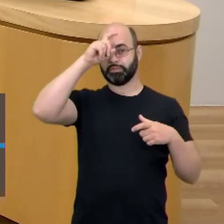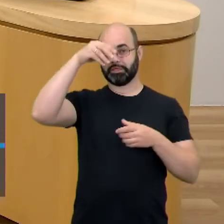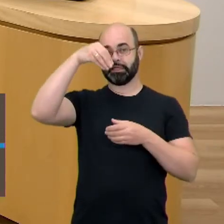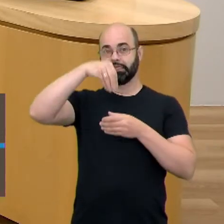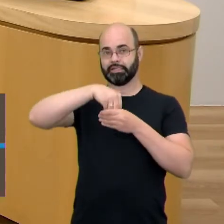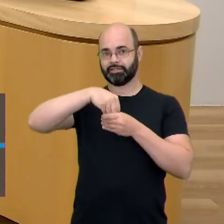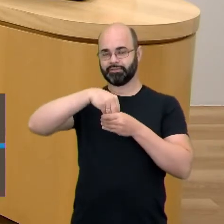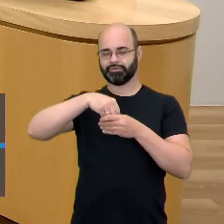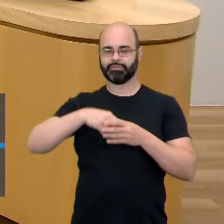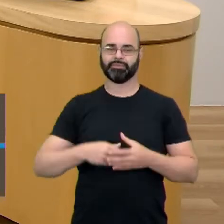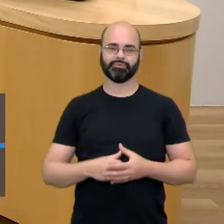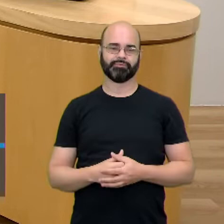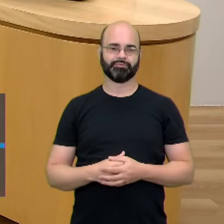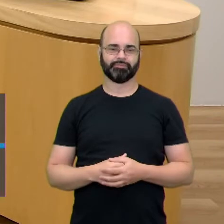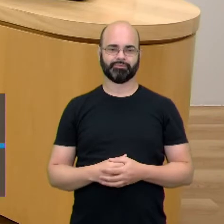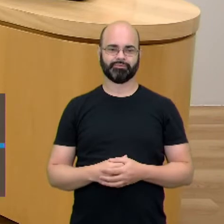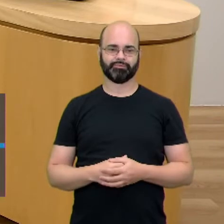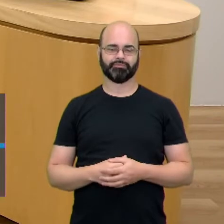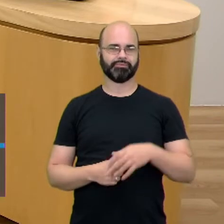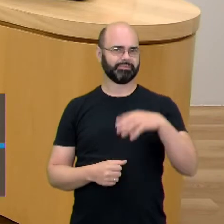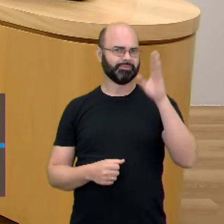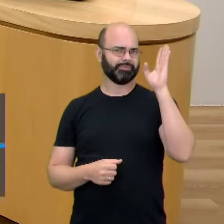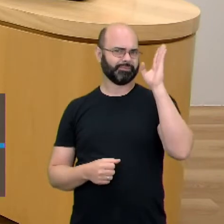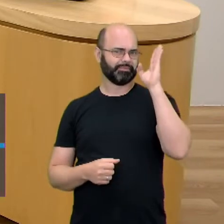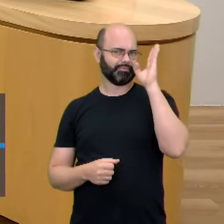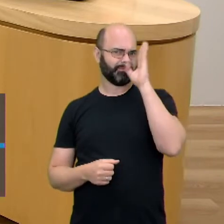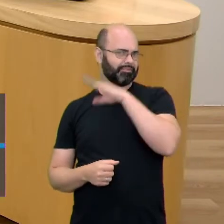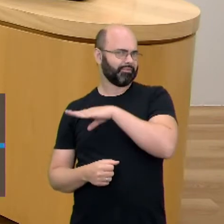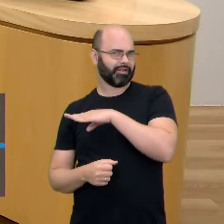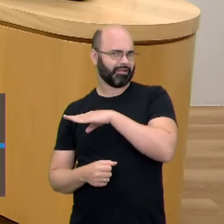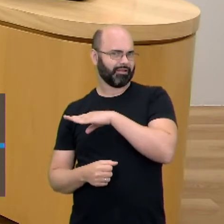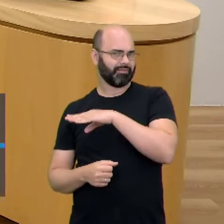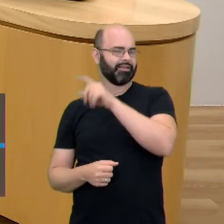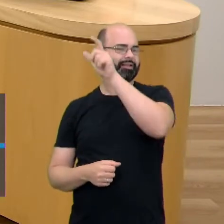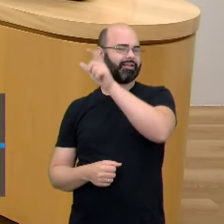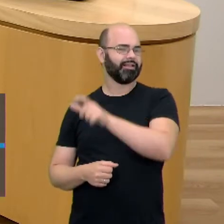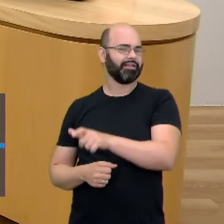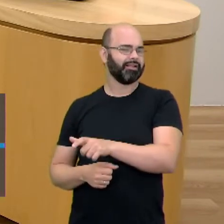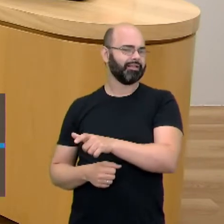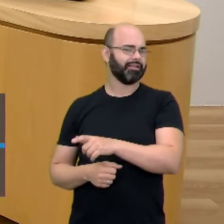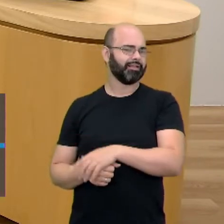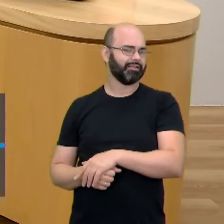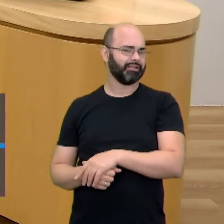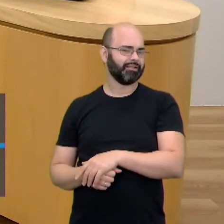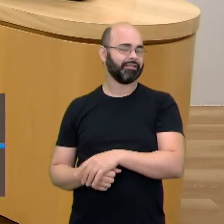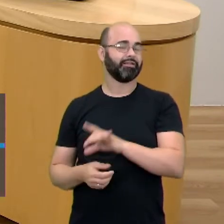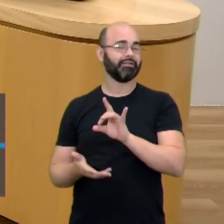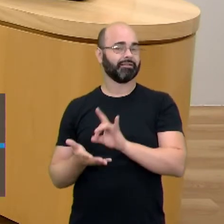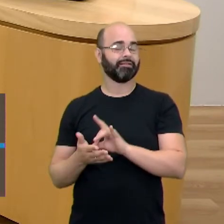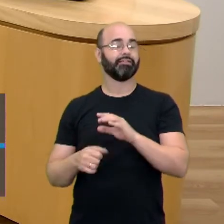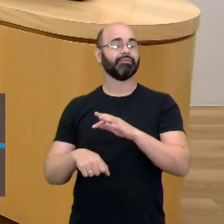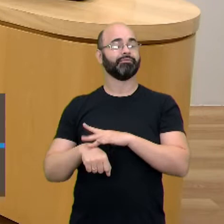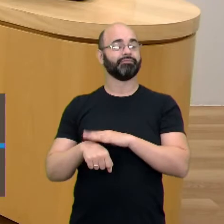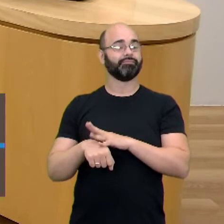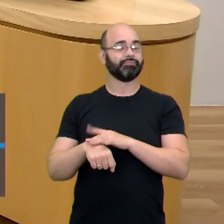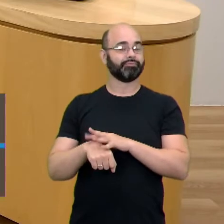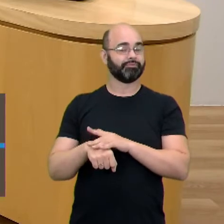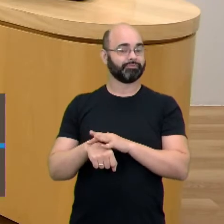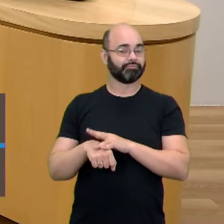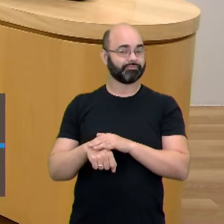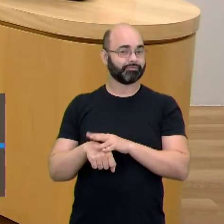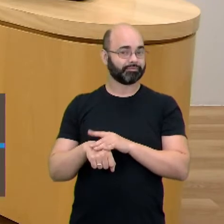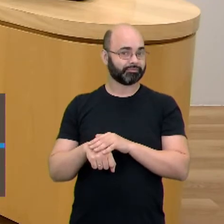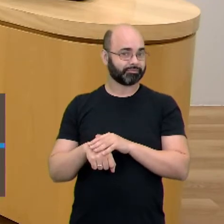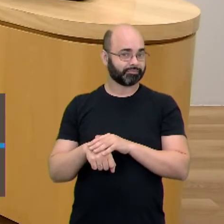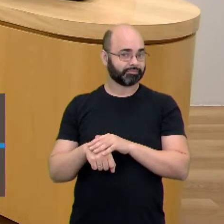Onde o vilão, entre aspas, nada mais era do que uma patologia que se mostrava até